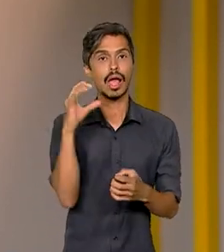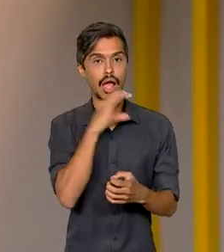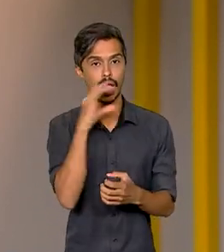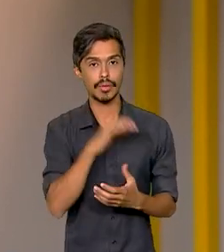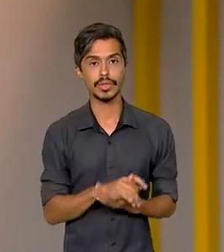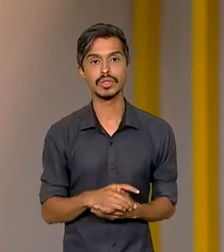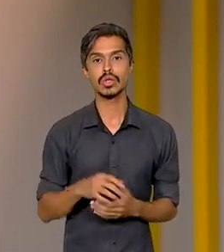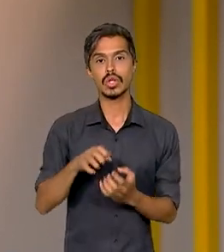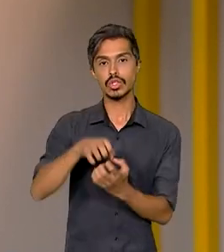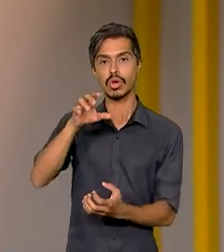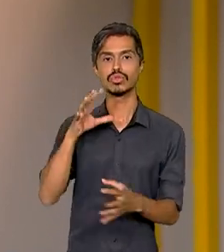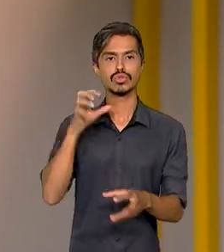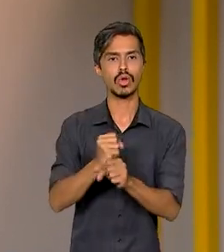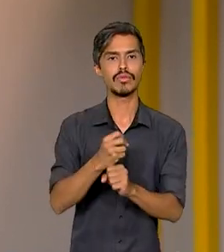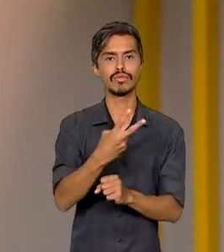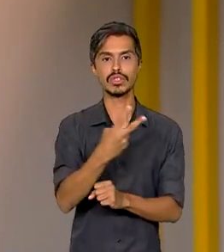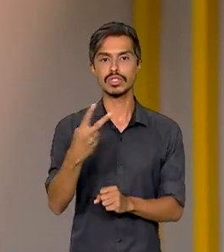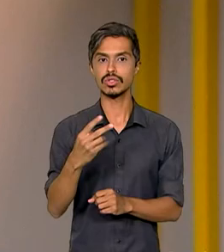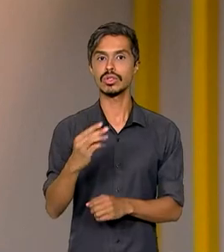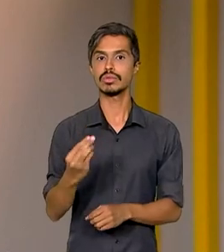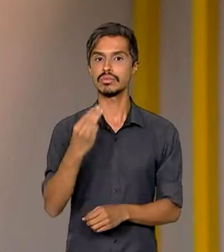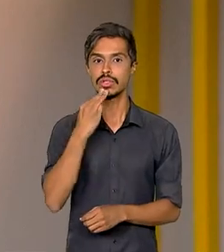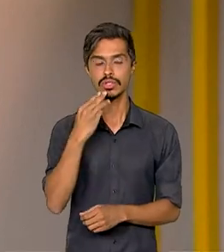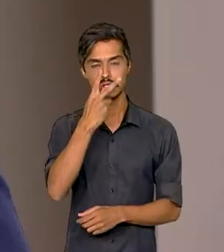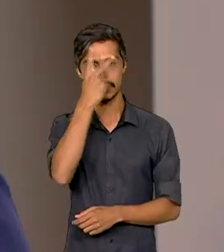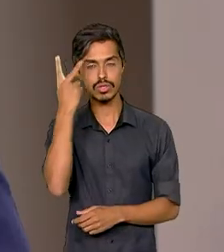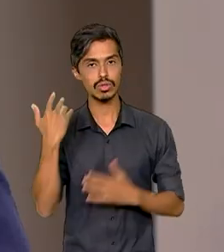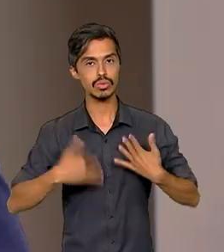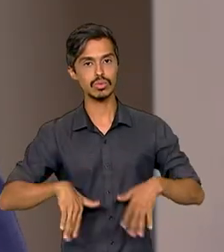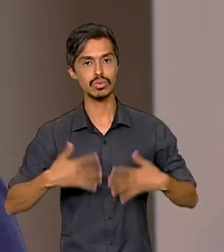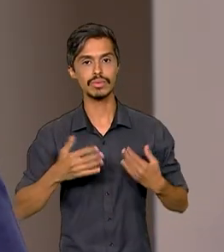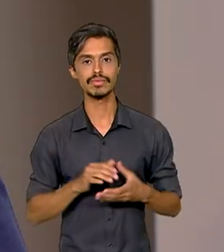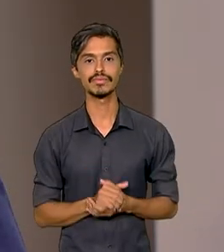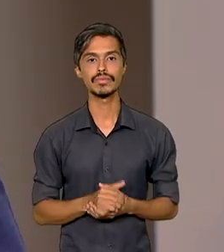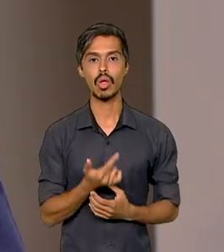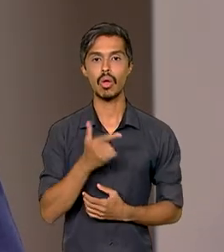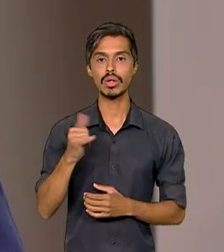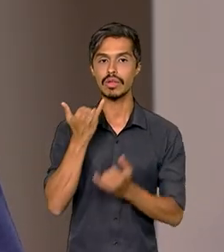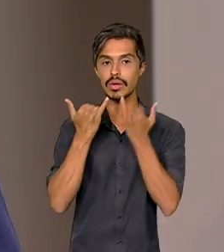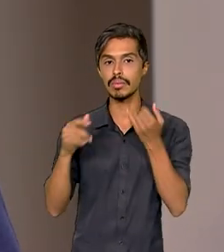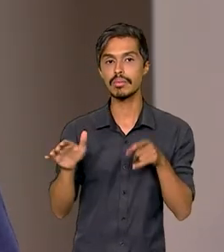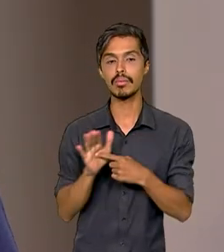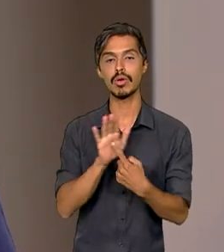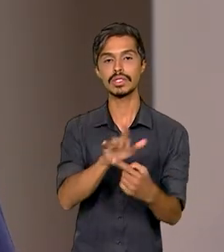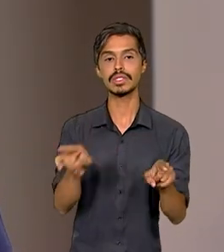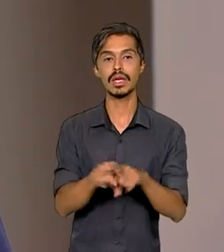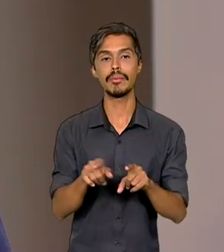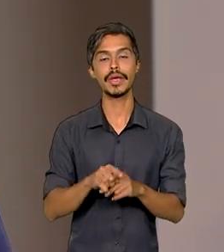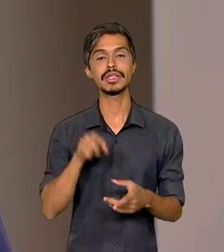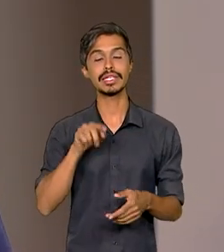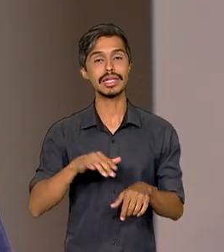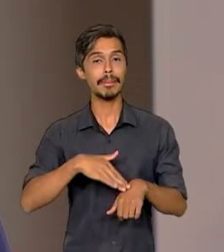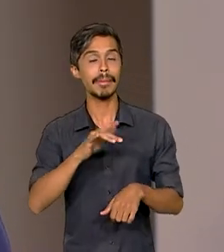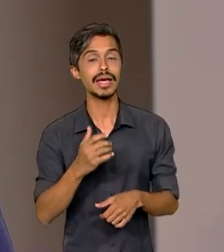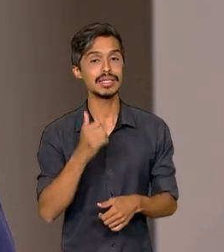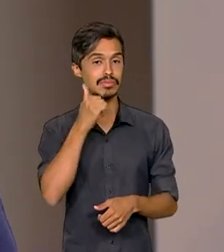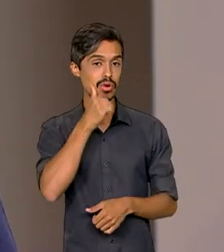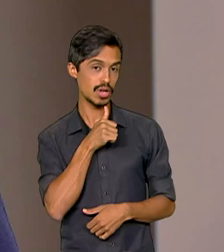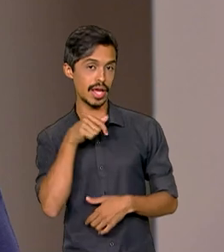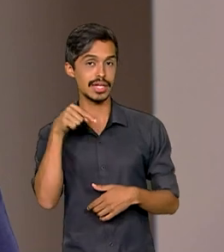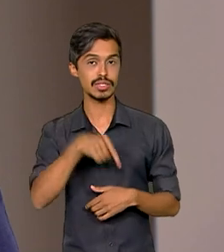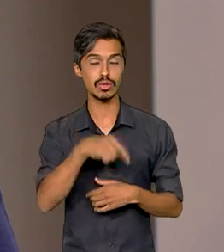Os idosos já somam 22 milhões de pessoas. Outro dado mostra também que o país está mais feminino.